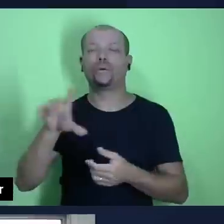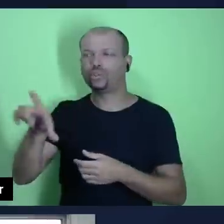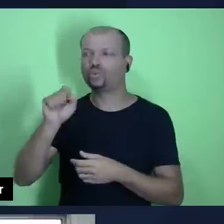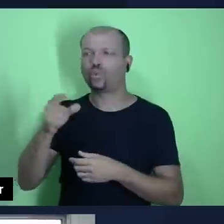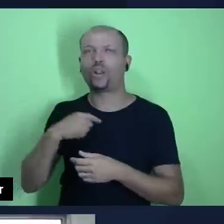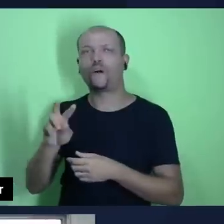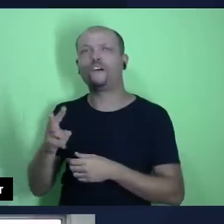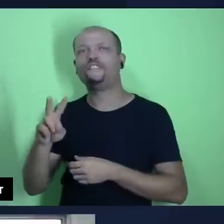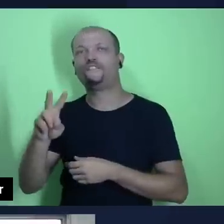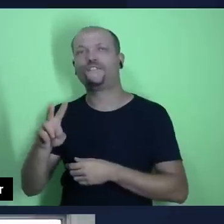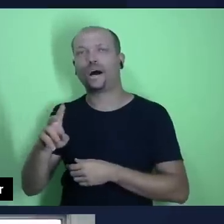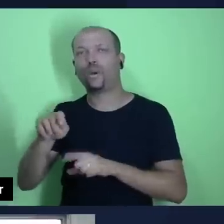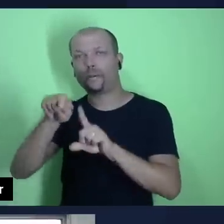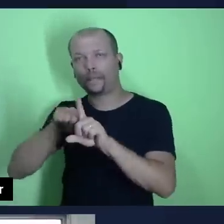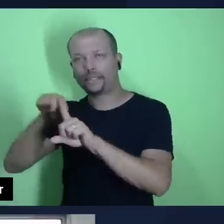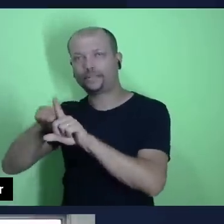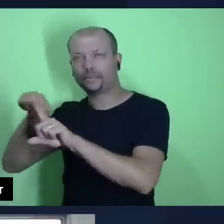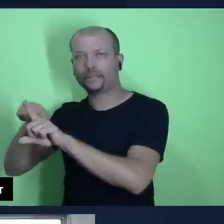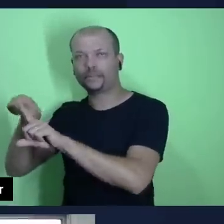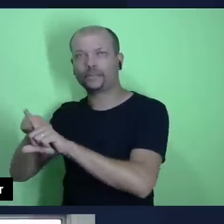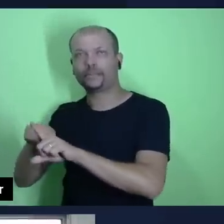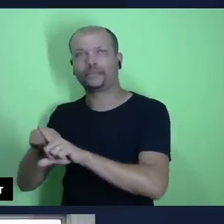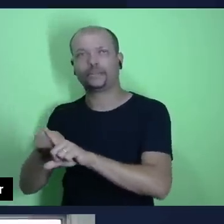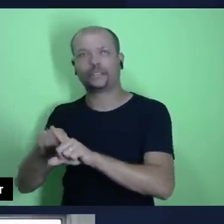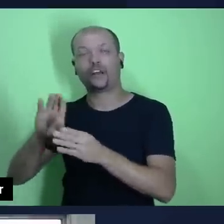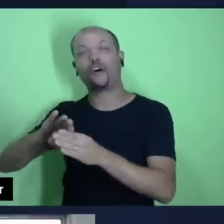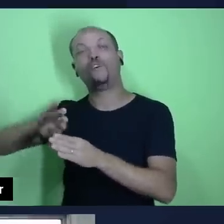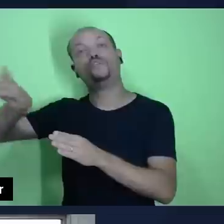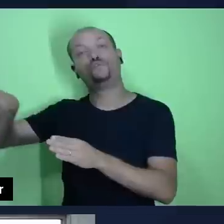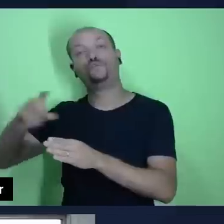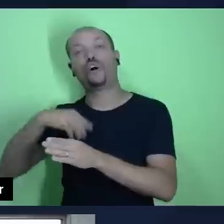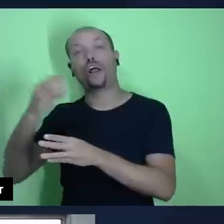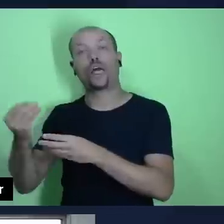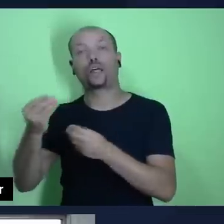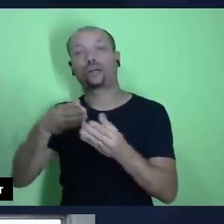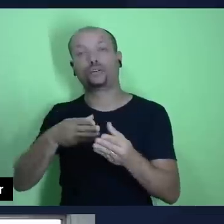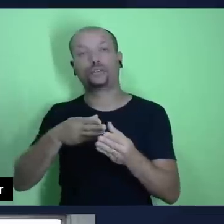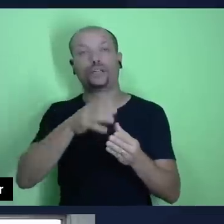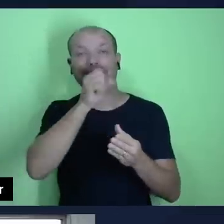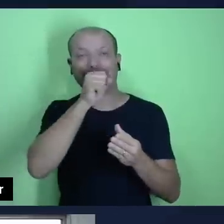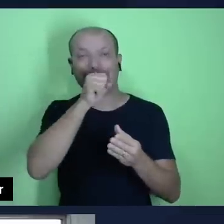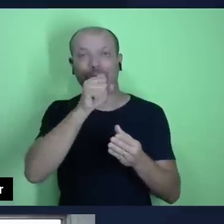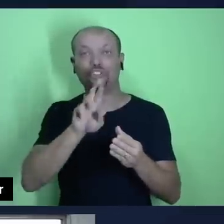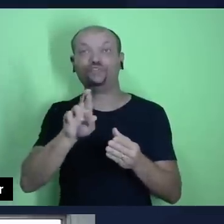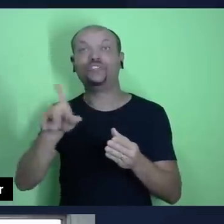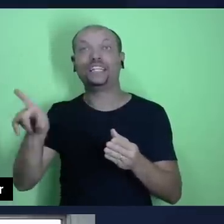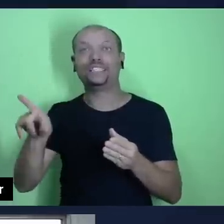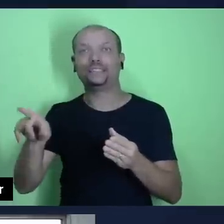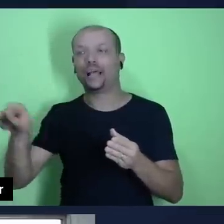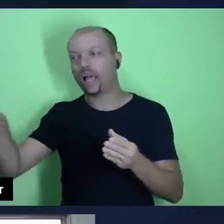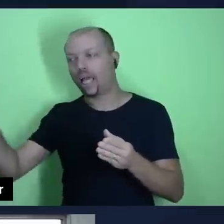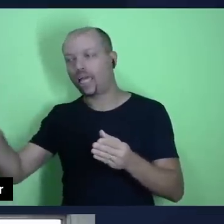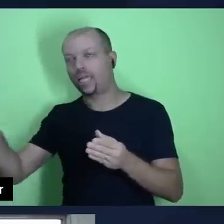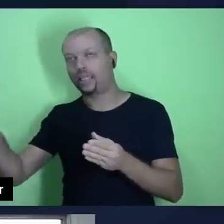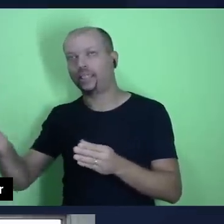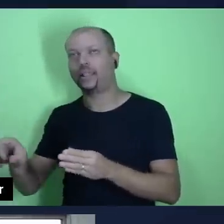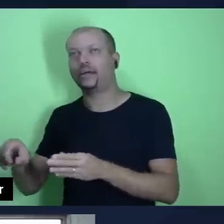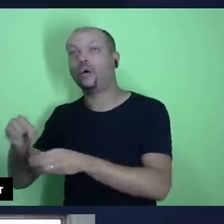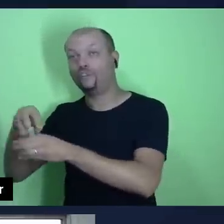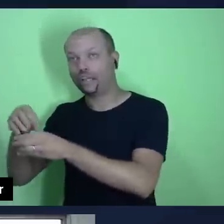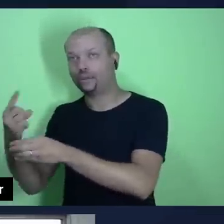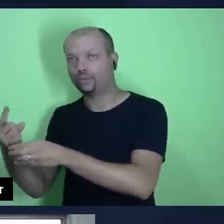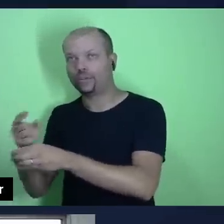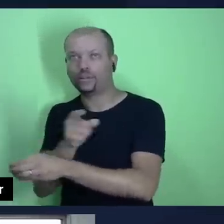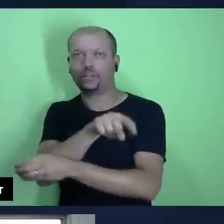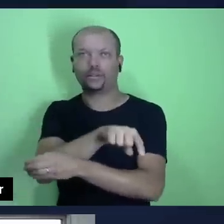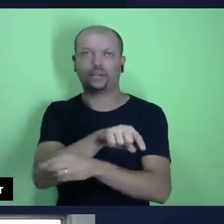fixo a cada mês. Fora daquela oferta que eu devolvo a cada sábado, entendeu? Então, são vários tipos de ofertas. A